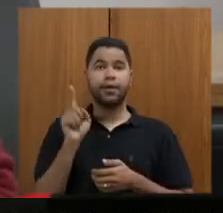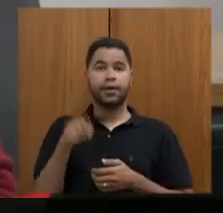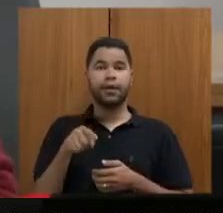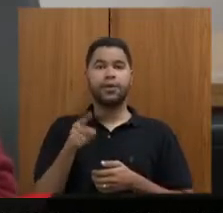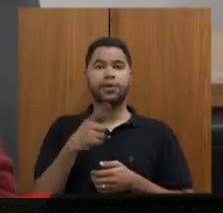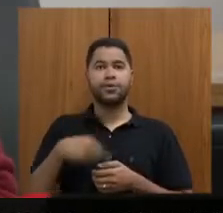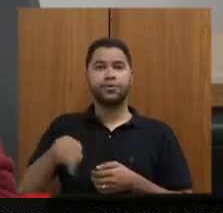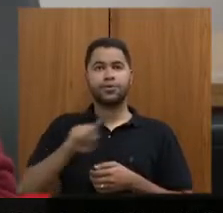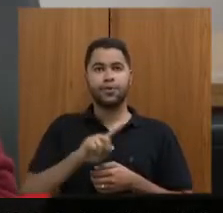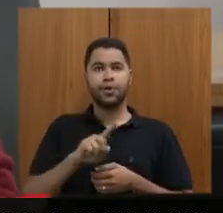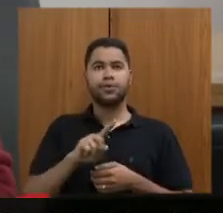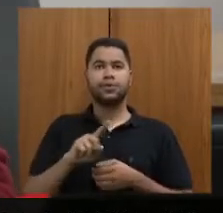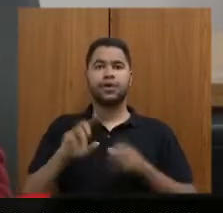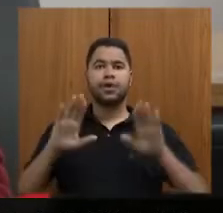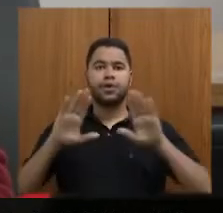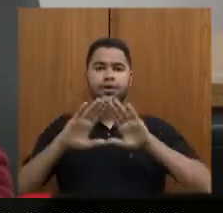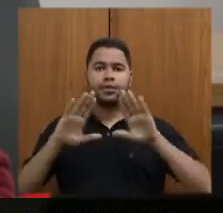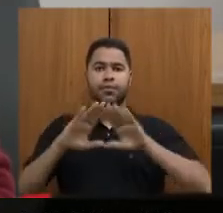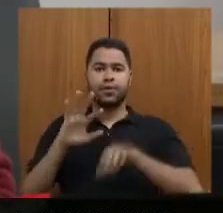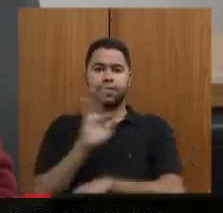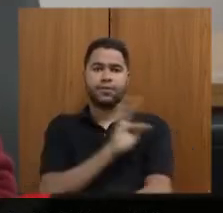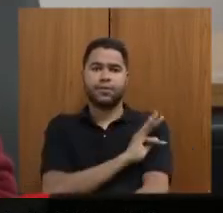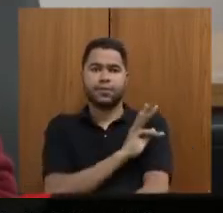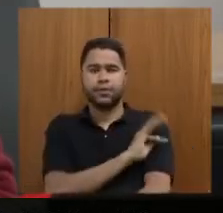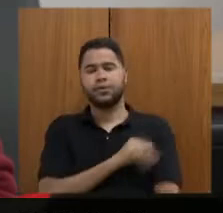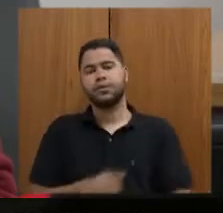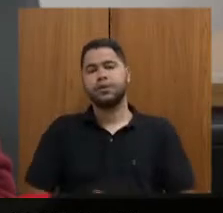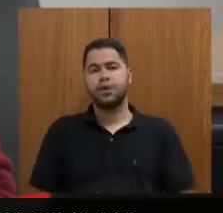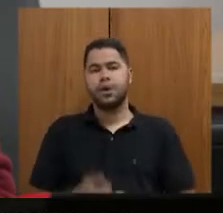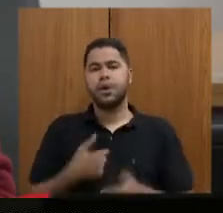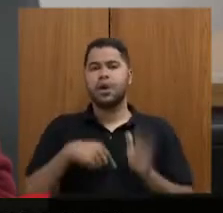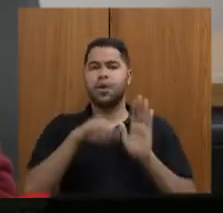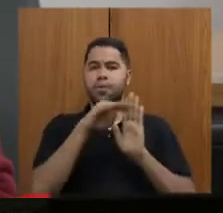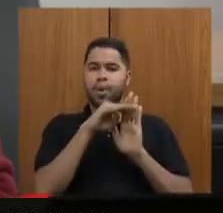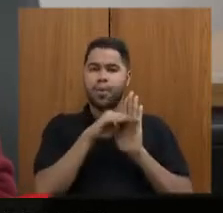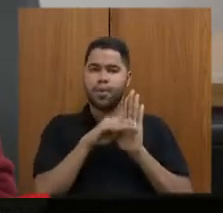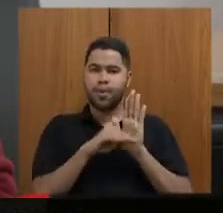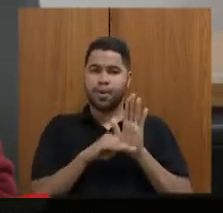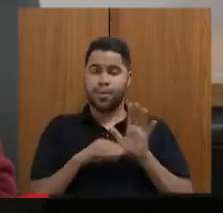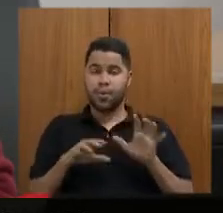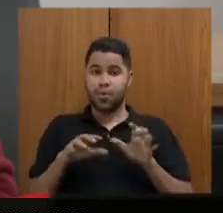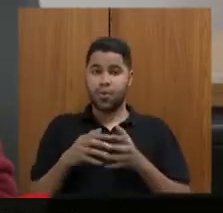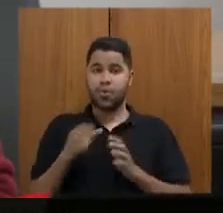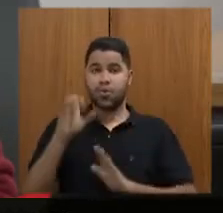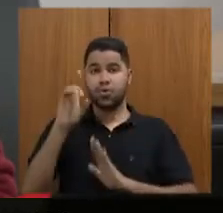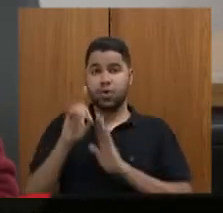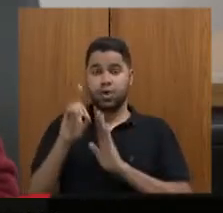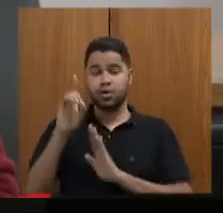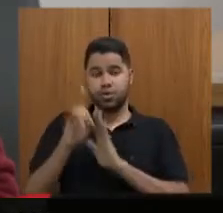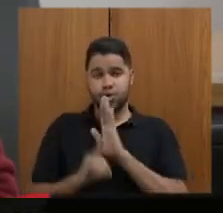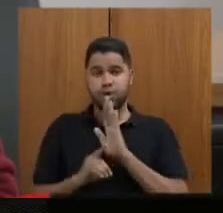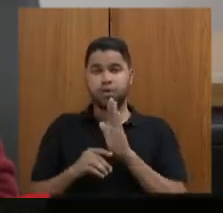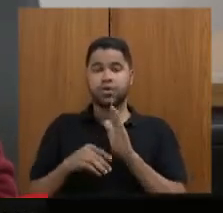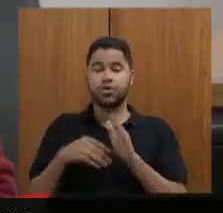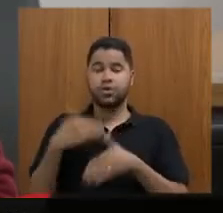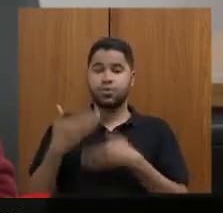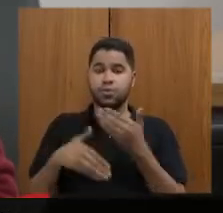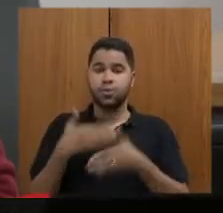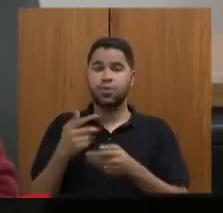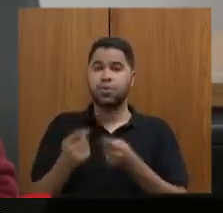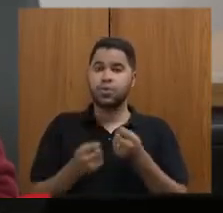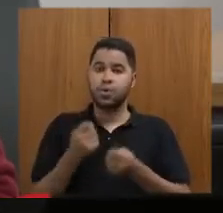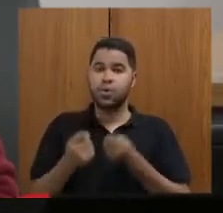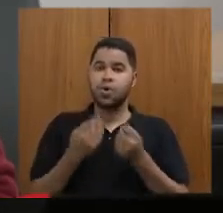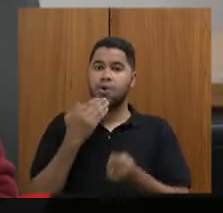nosso Assembleia Fiscaliza. Estou protocolando na Comissão de Desenvolvimento Econômico